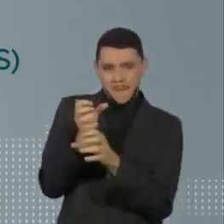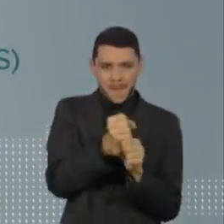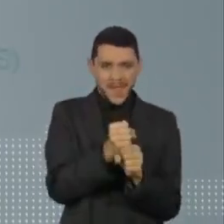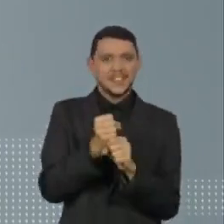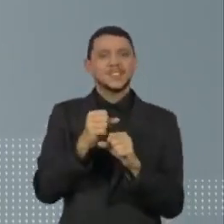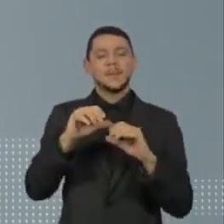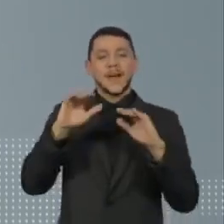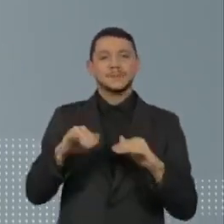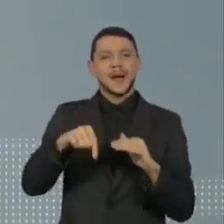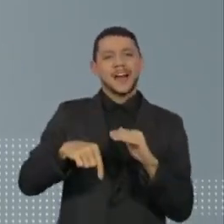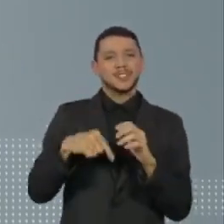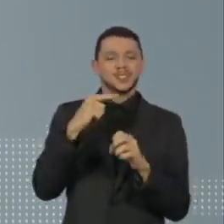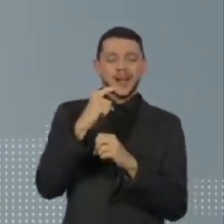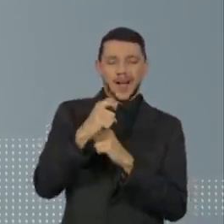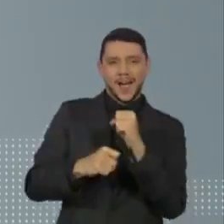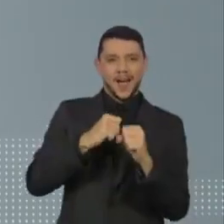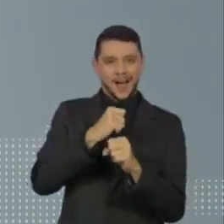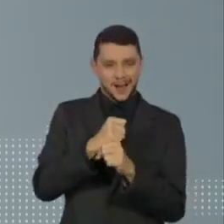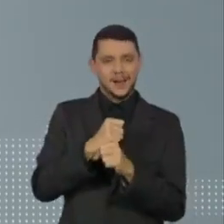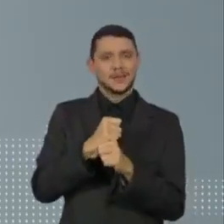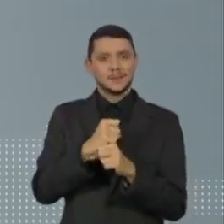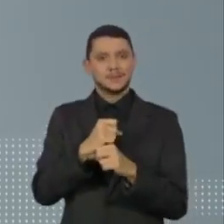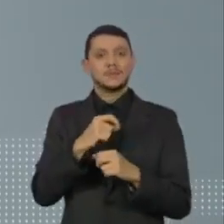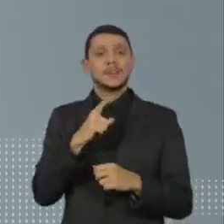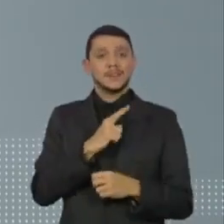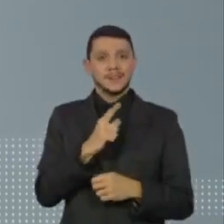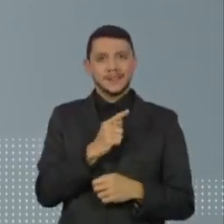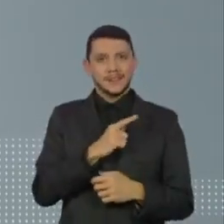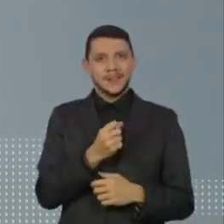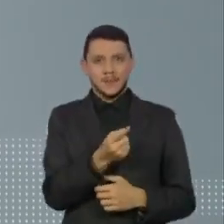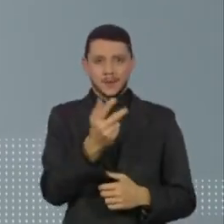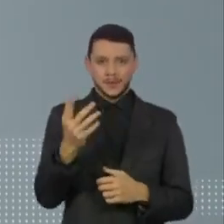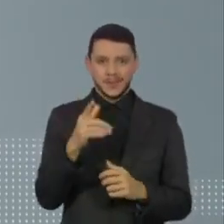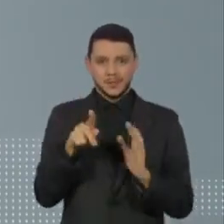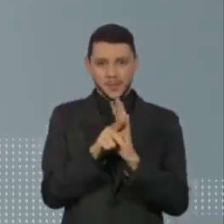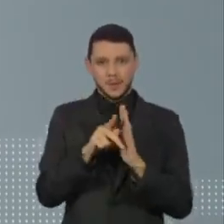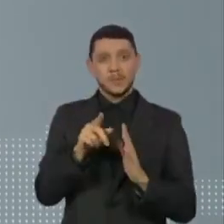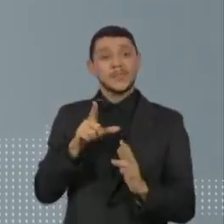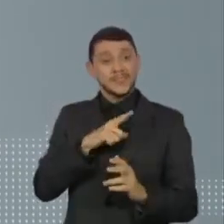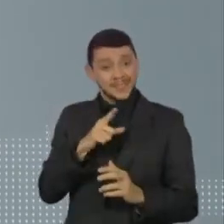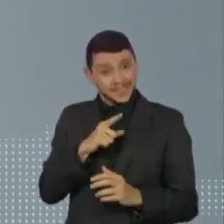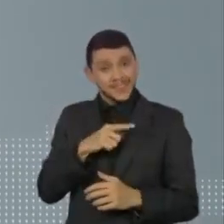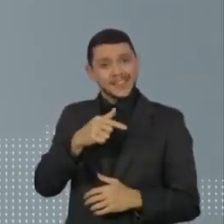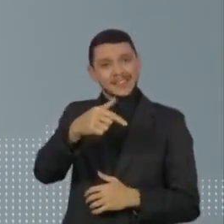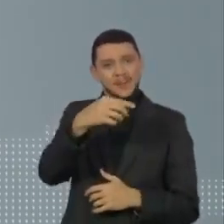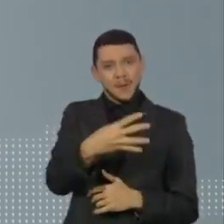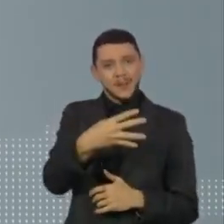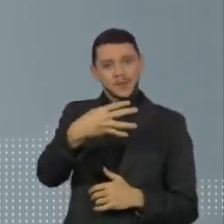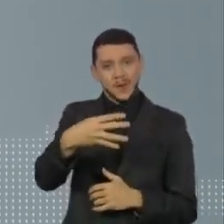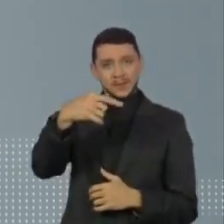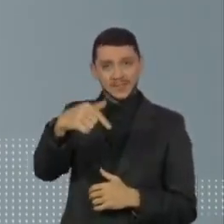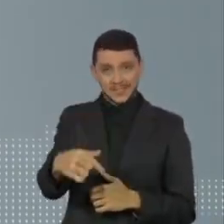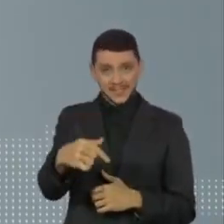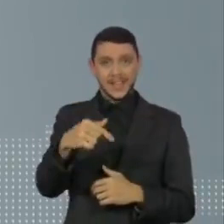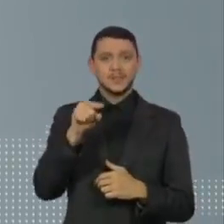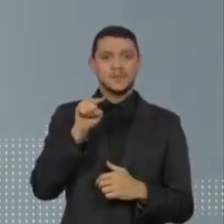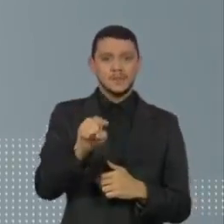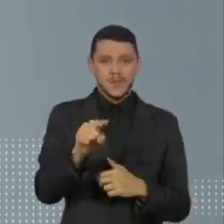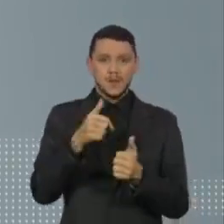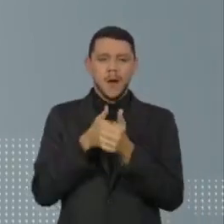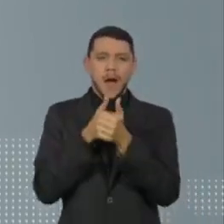por dia. Segundo o Ministério da Saúde, em todo o país, são 447 mil pacientes em